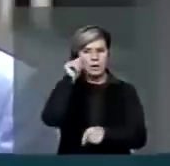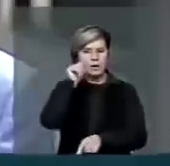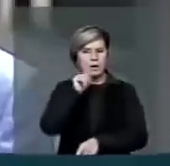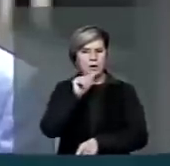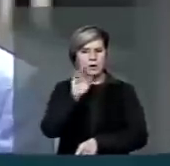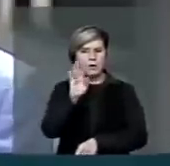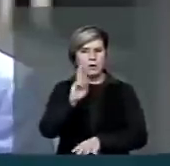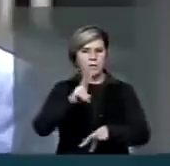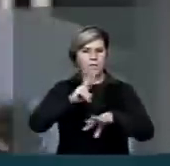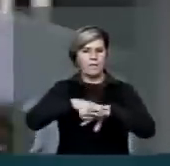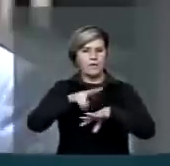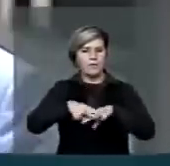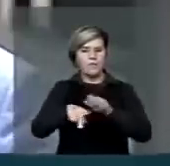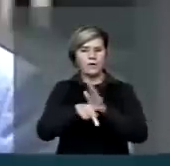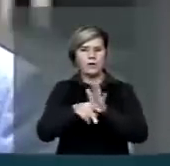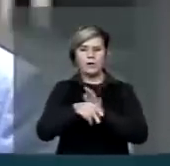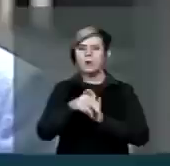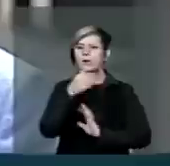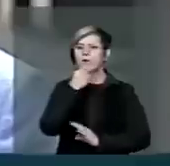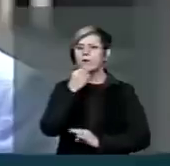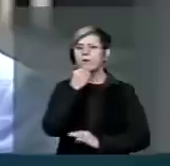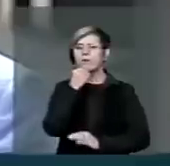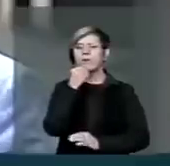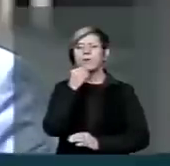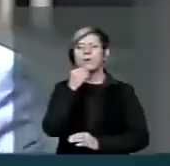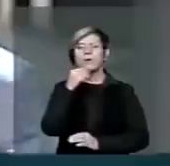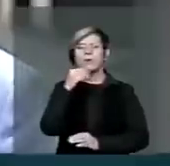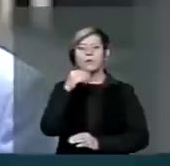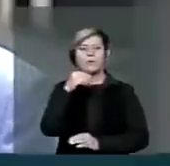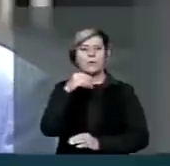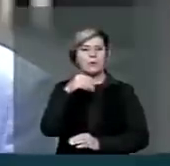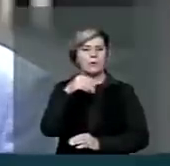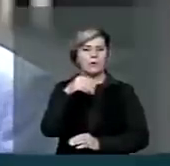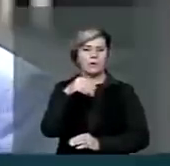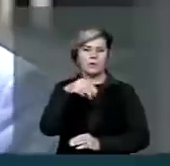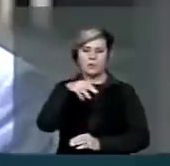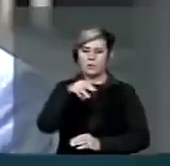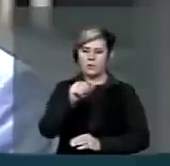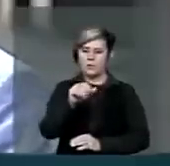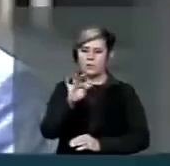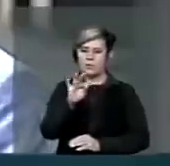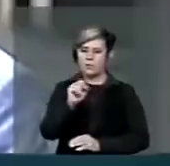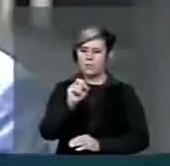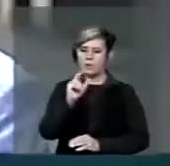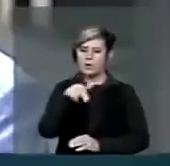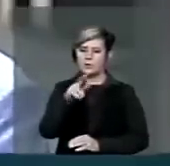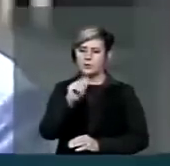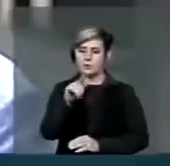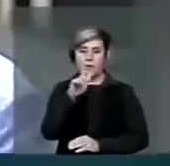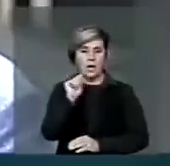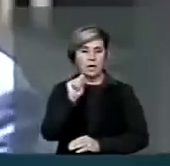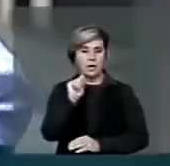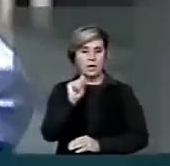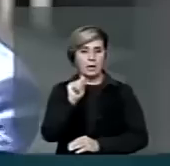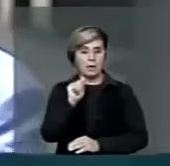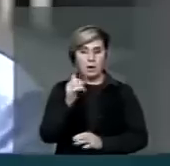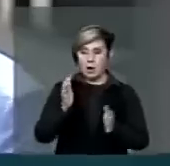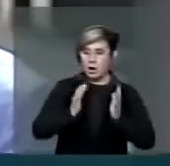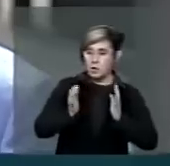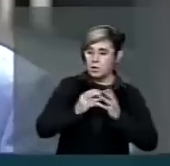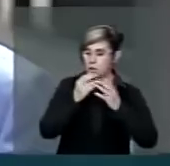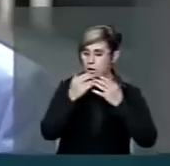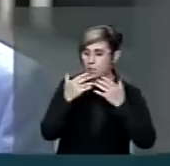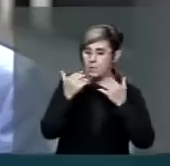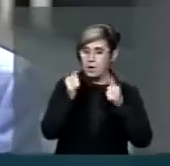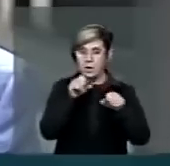rica, mata o esposo, esquarteja, bota dentro de uma mala e espalha os